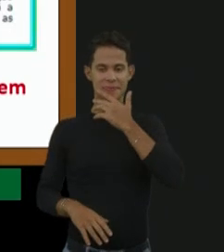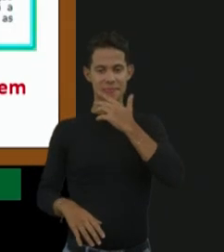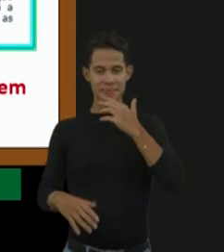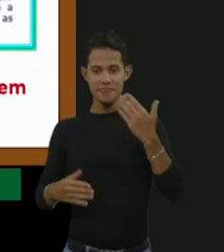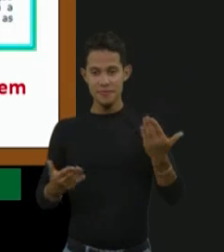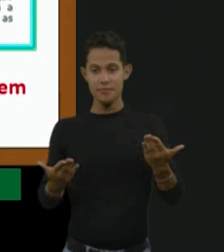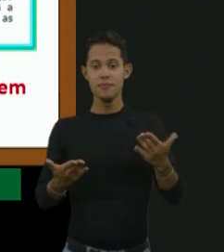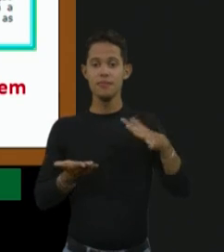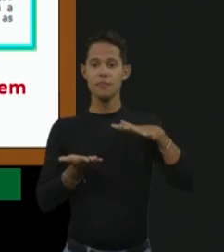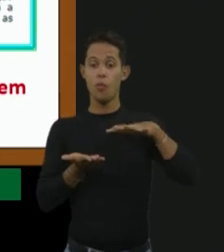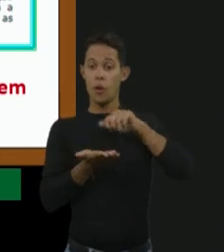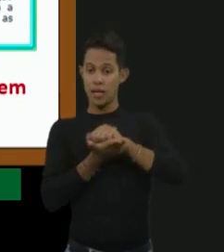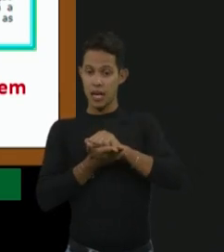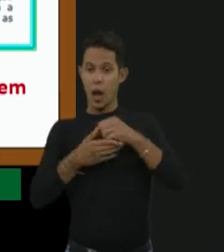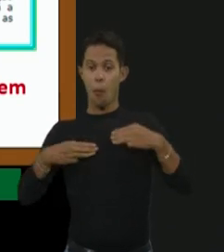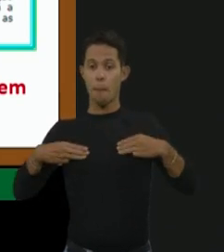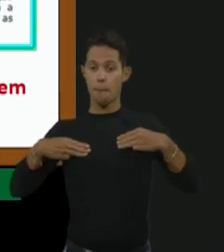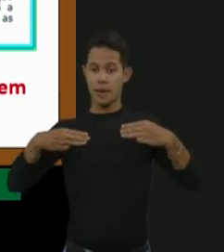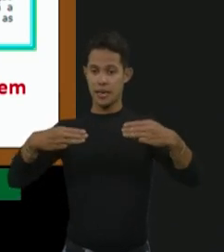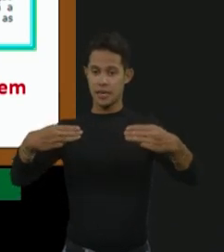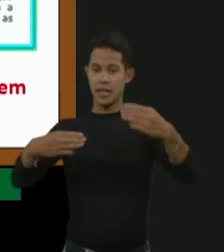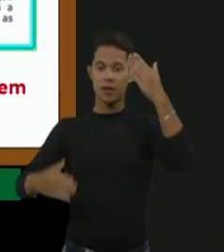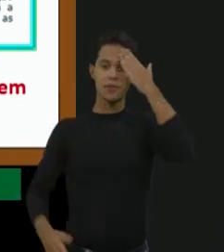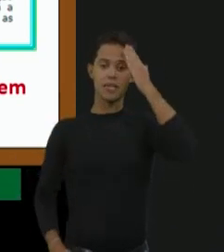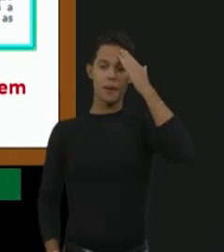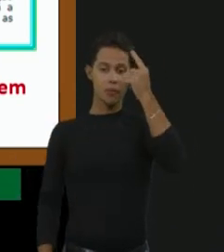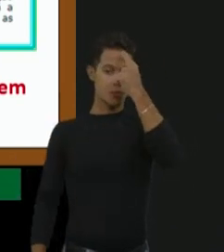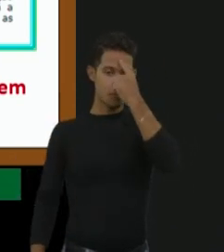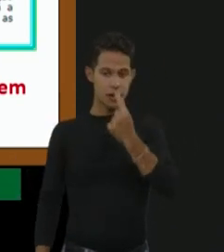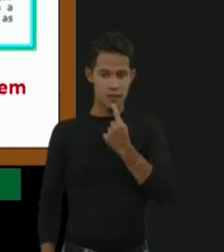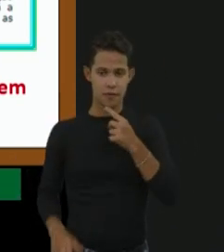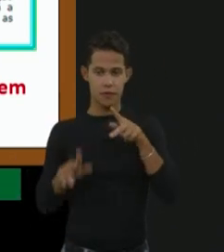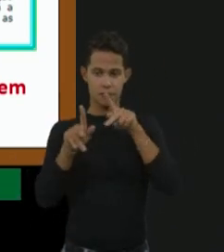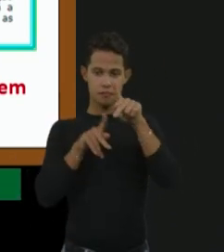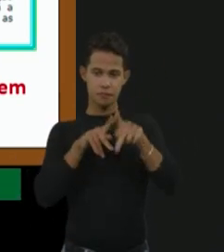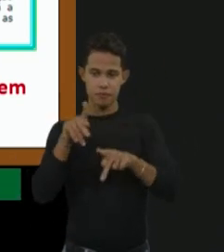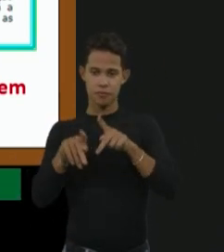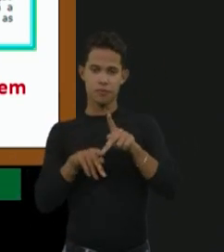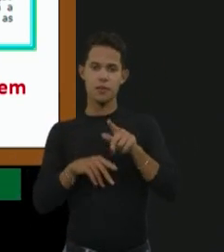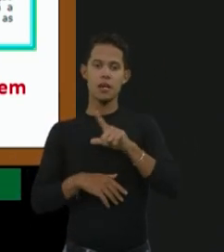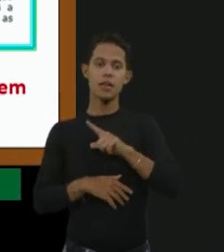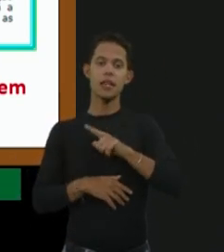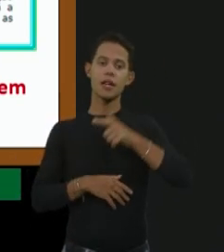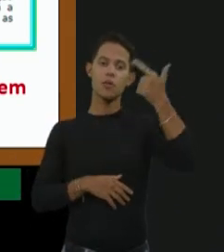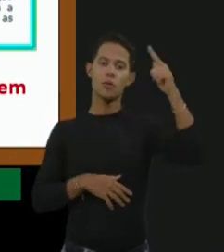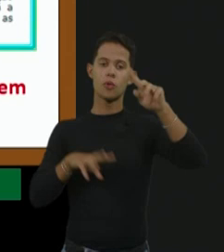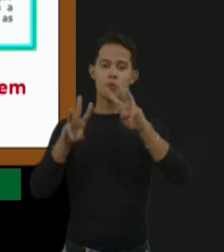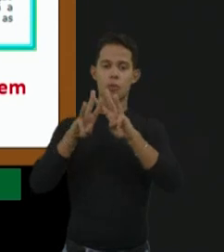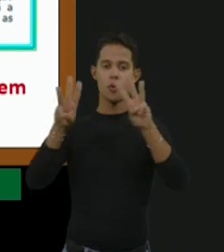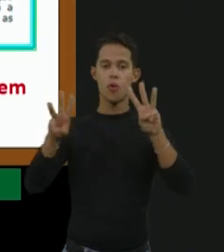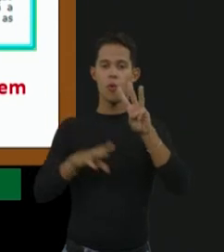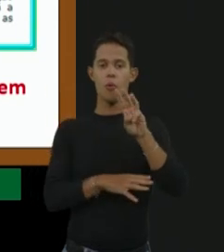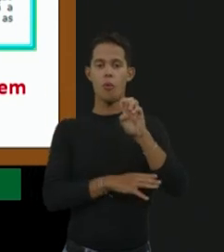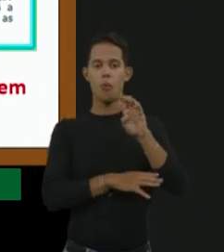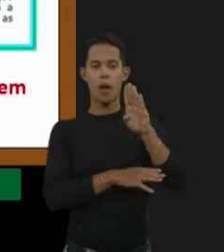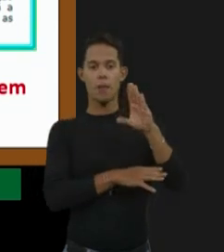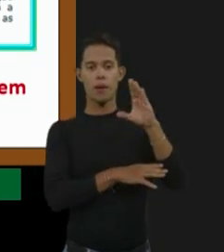e o Ministério sabe o perfil da nossa população. E tem o Web Coagulopatias, muito semelhante ao que tem no Web